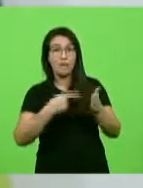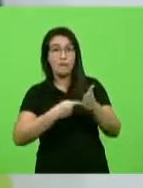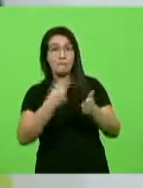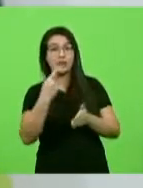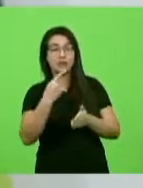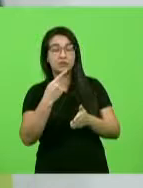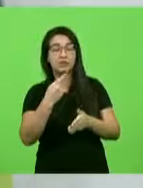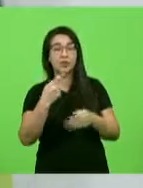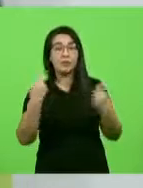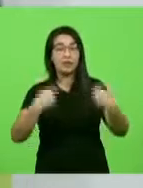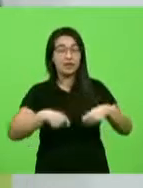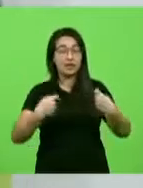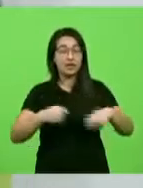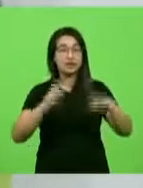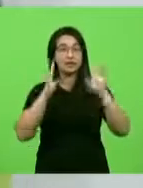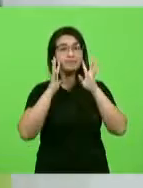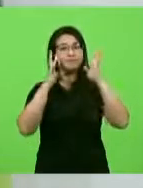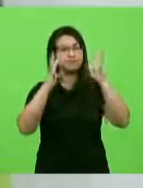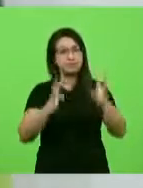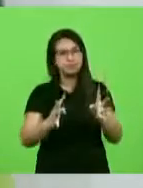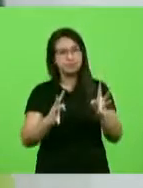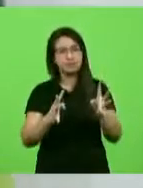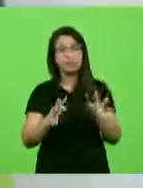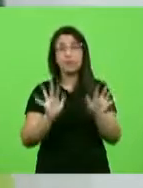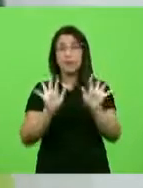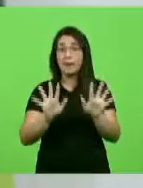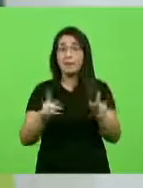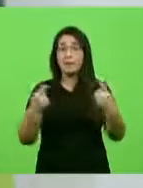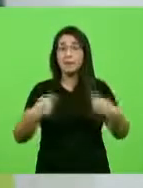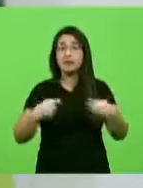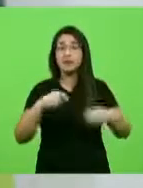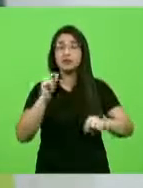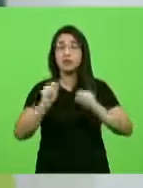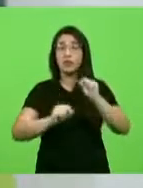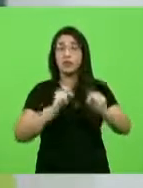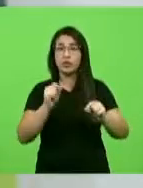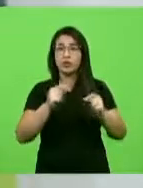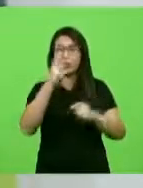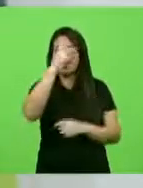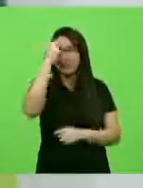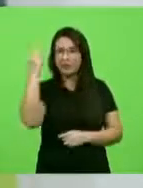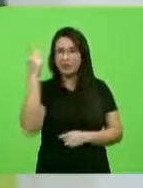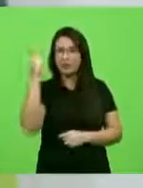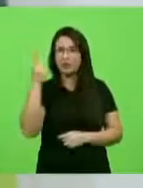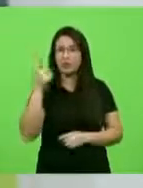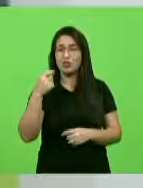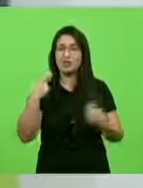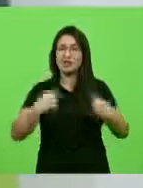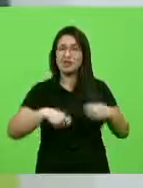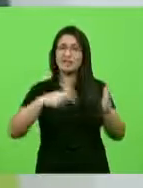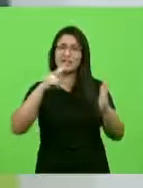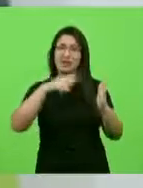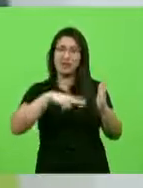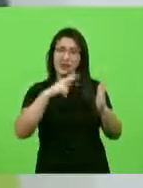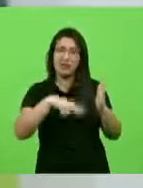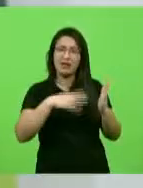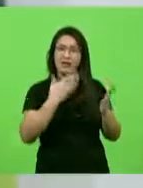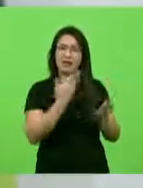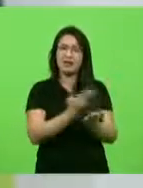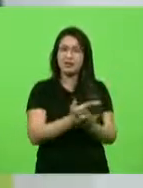números, o que acontece, mas, para isso, é necessário que a pessoa adquira o hábito de ler e estudar